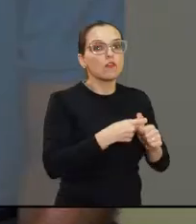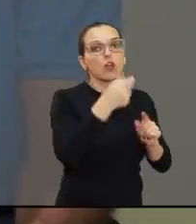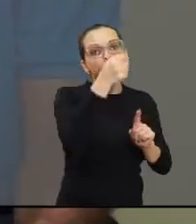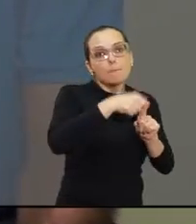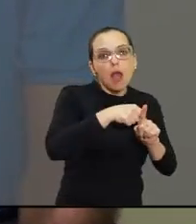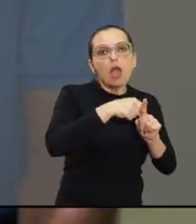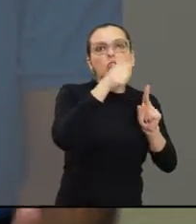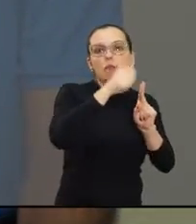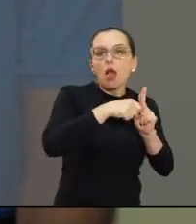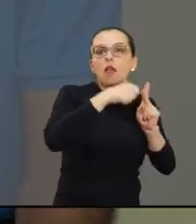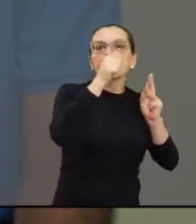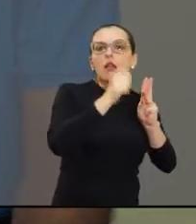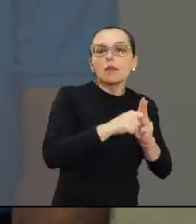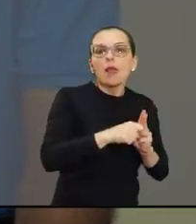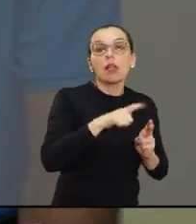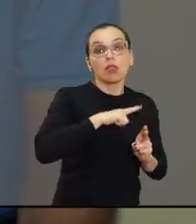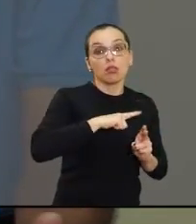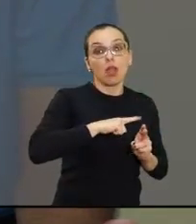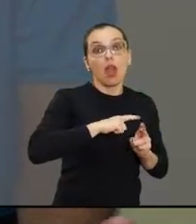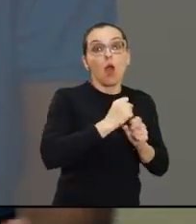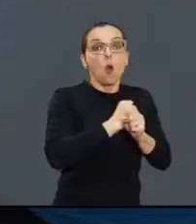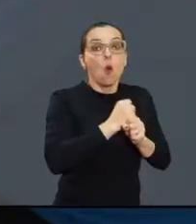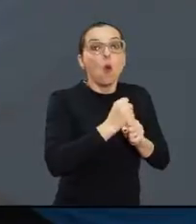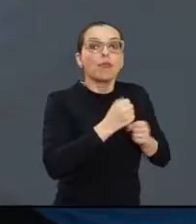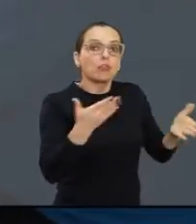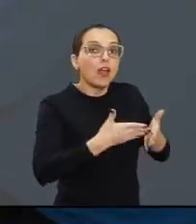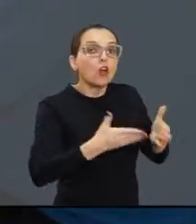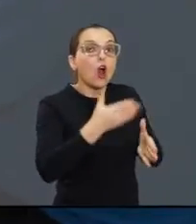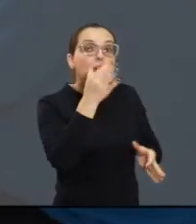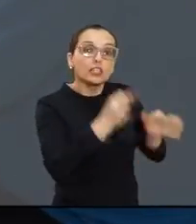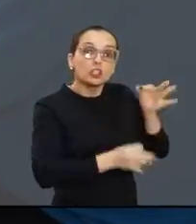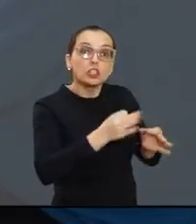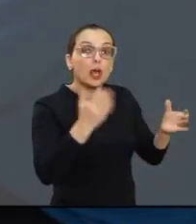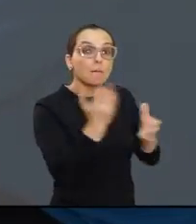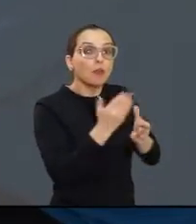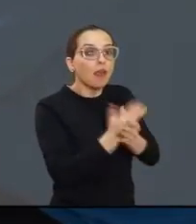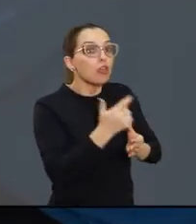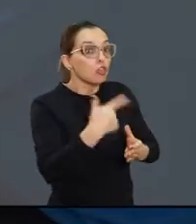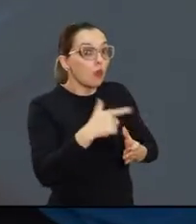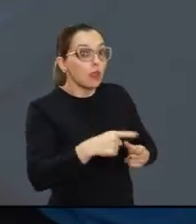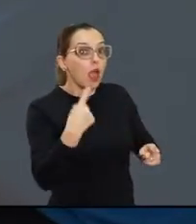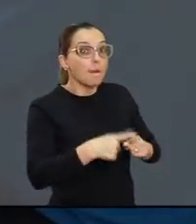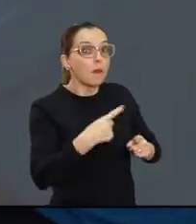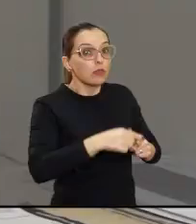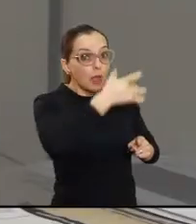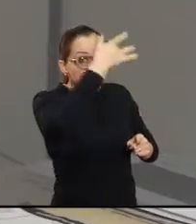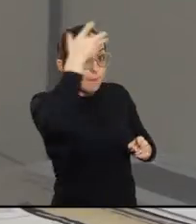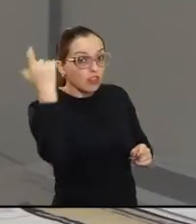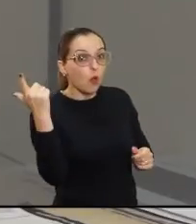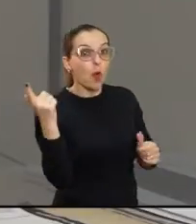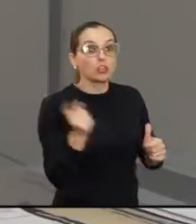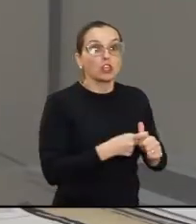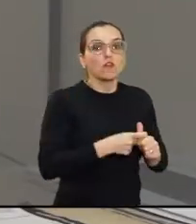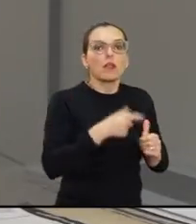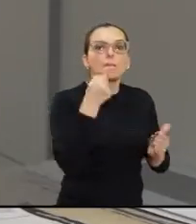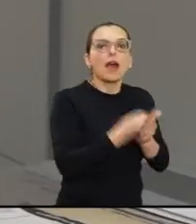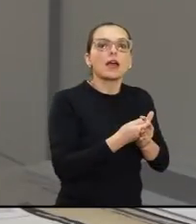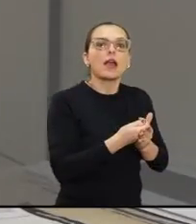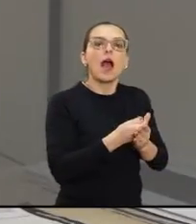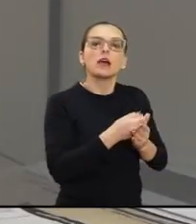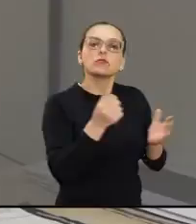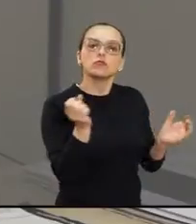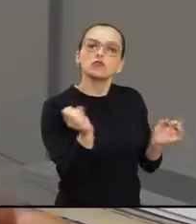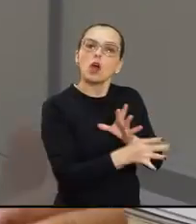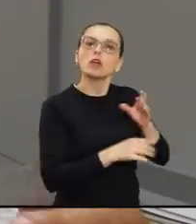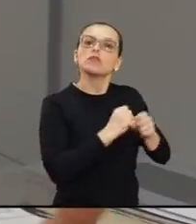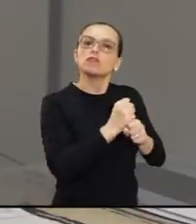ficou devendo um mês, dois, três, mas que não seja protestada. Que ela possa pagar esse valor que está em débito no final